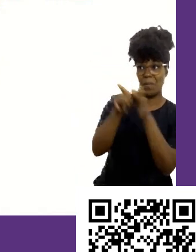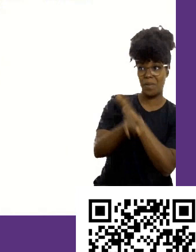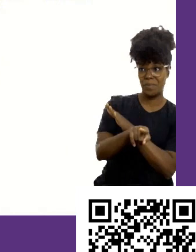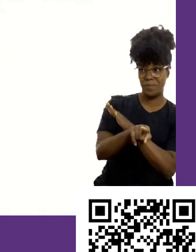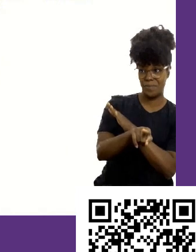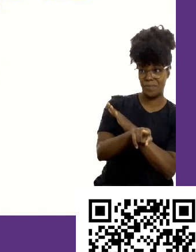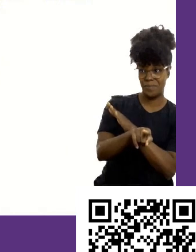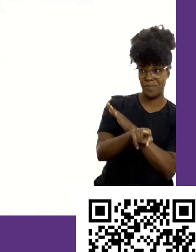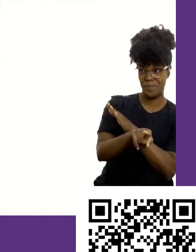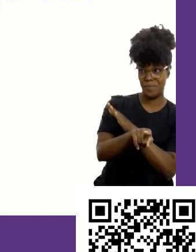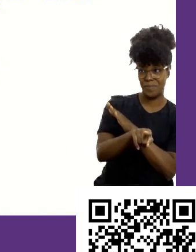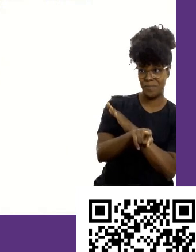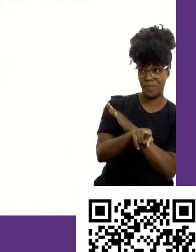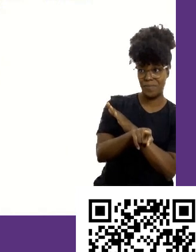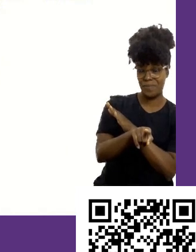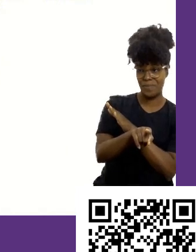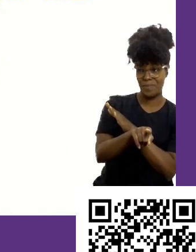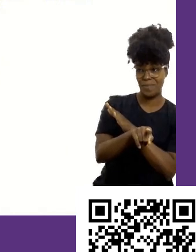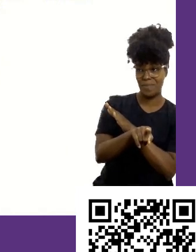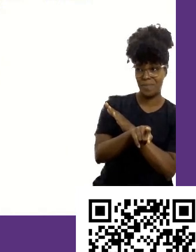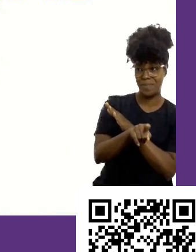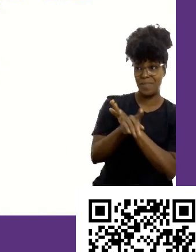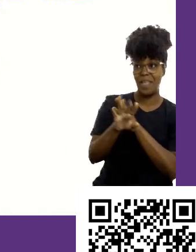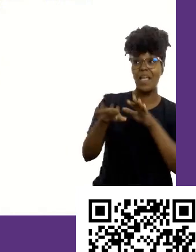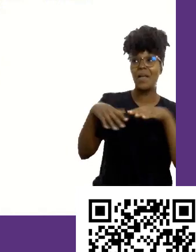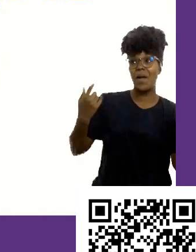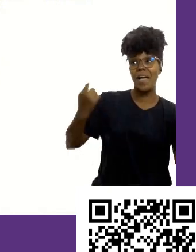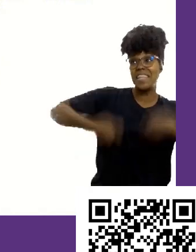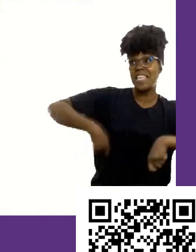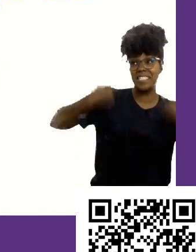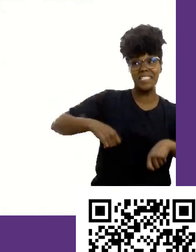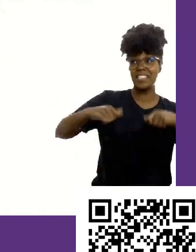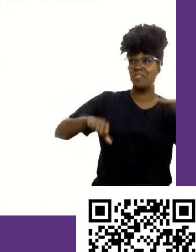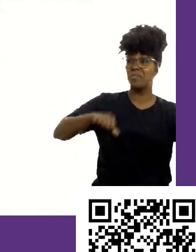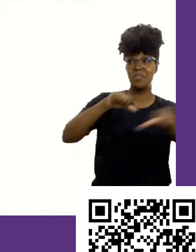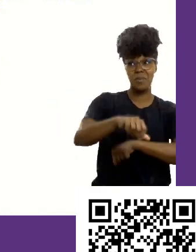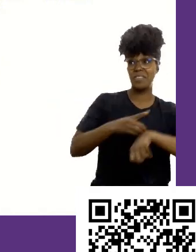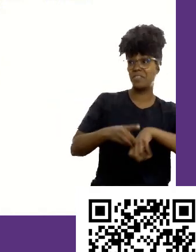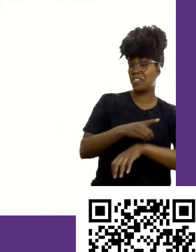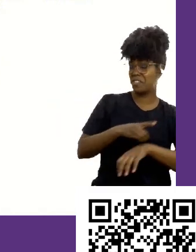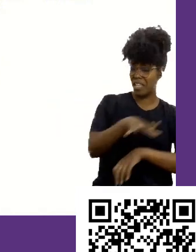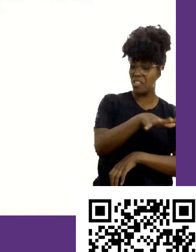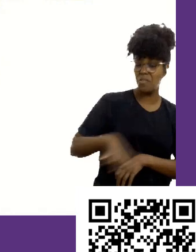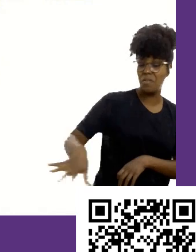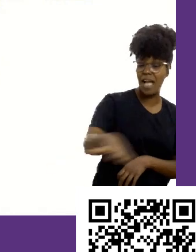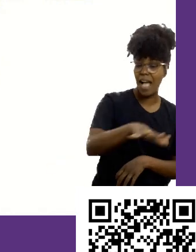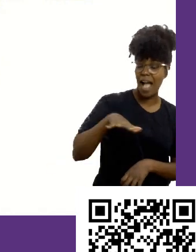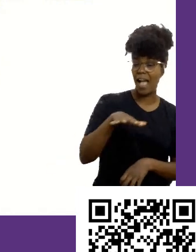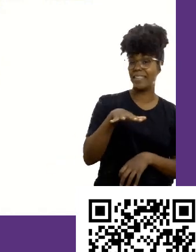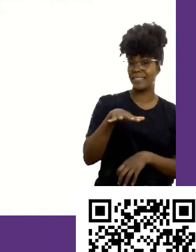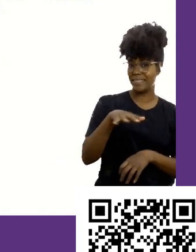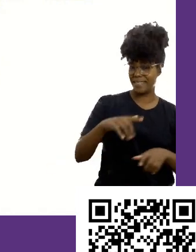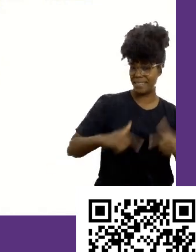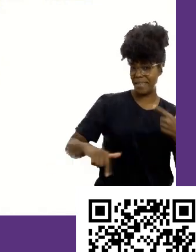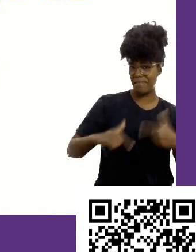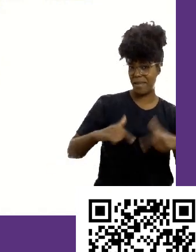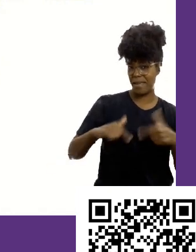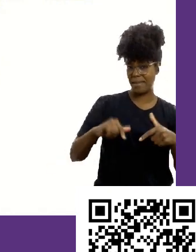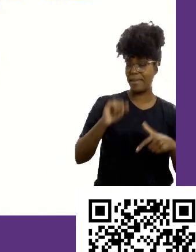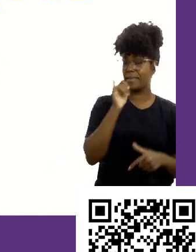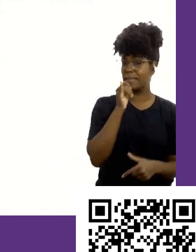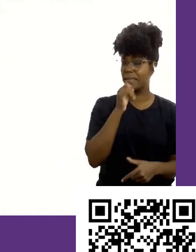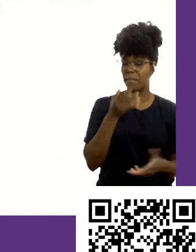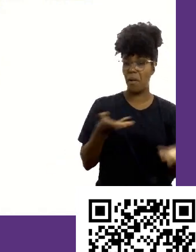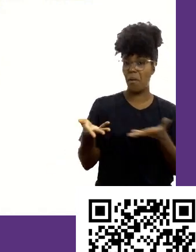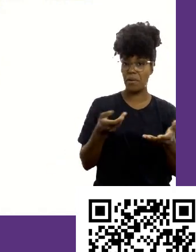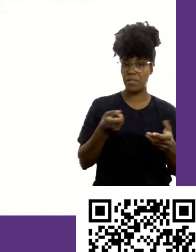a tendência de transformação digital da sua área de atuação? Se eu tivesse em uma entrevista com você hoje, te perguntasse,